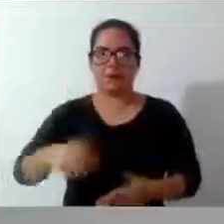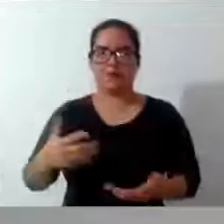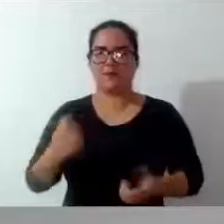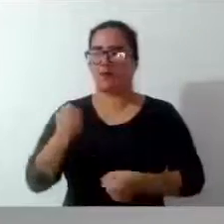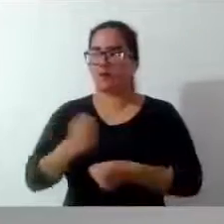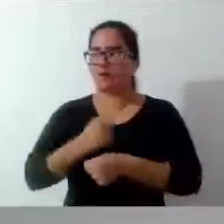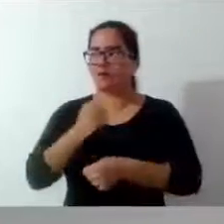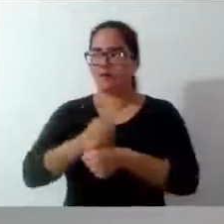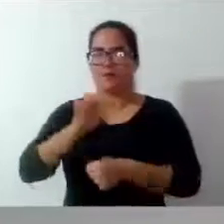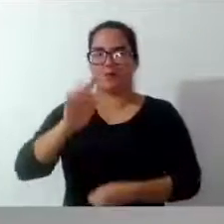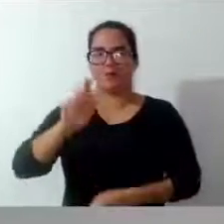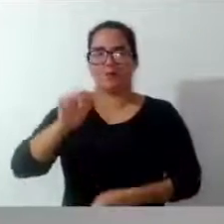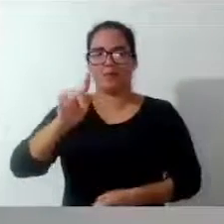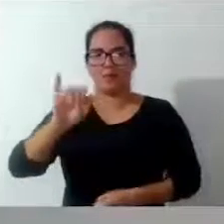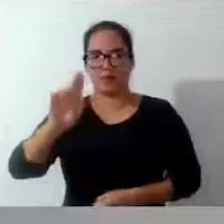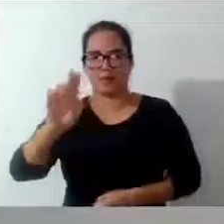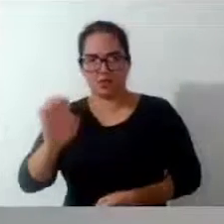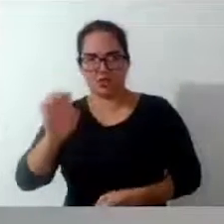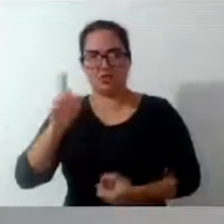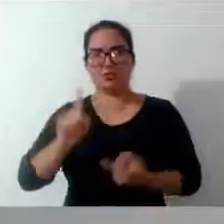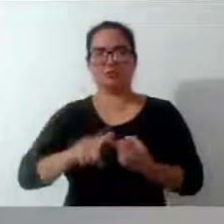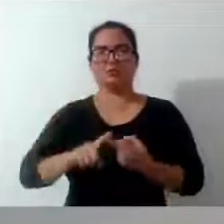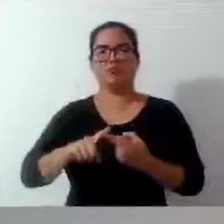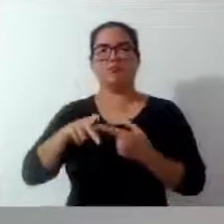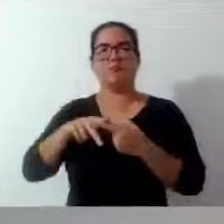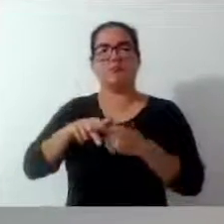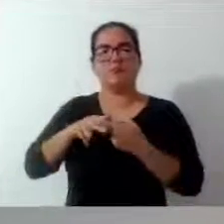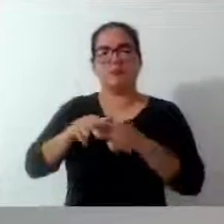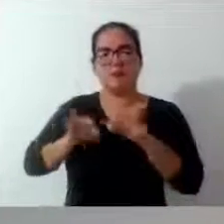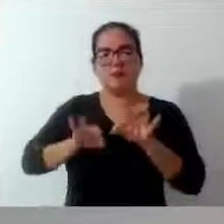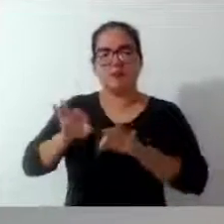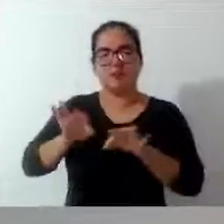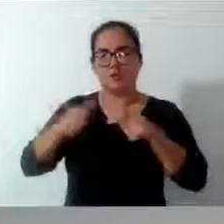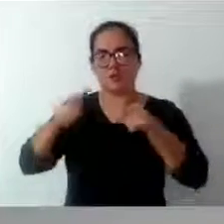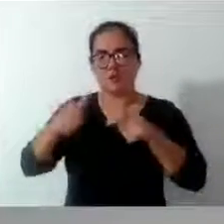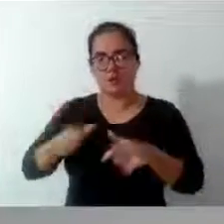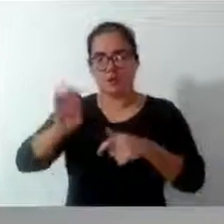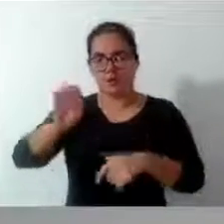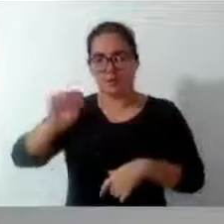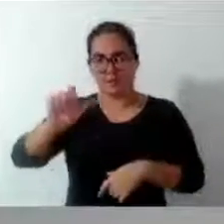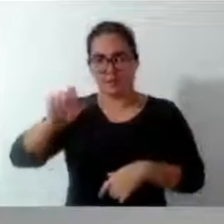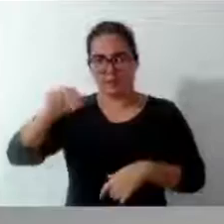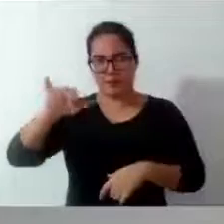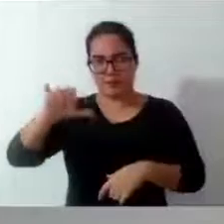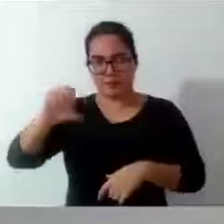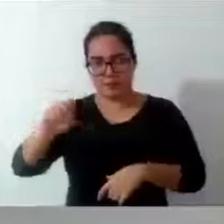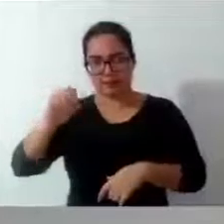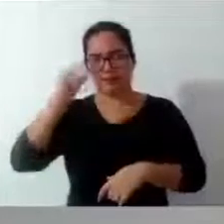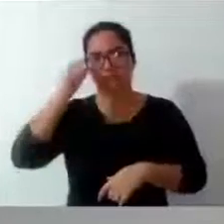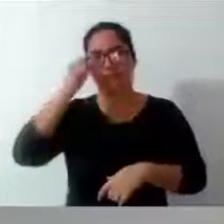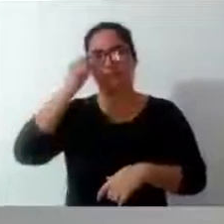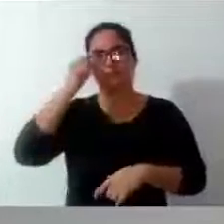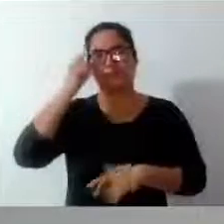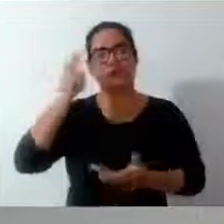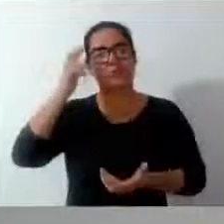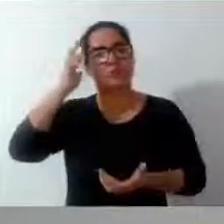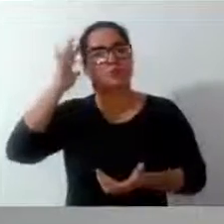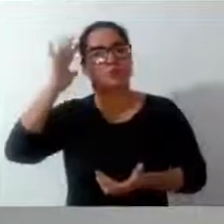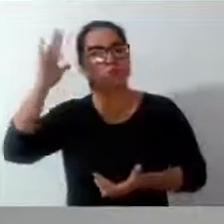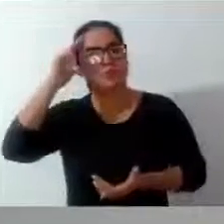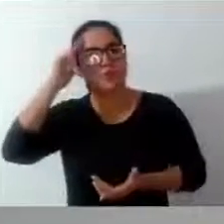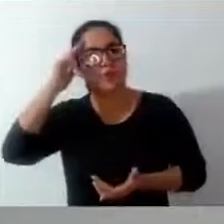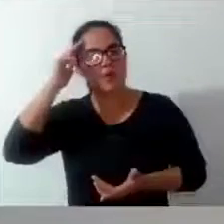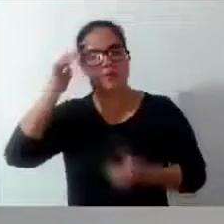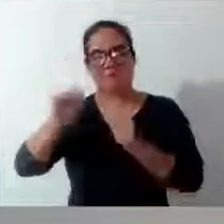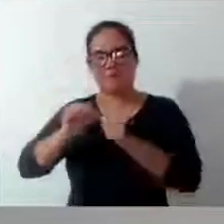trapiche, a manutenção do nosso balneário, a tão sonhada, vereador João, o alargamento da nossa orla,